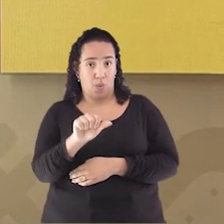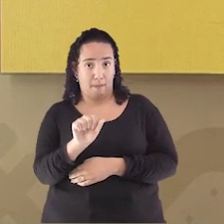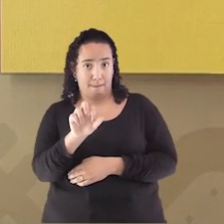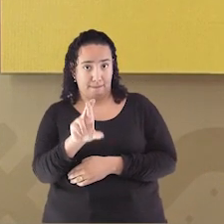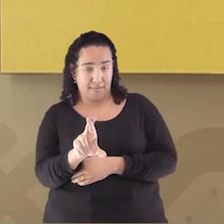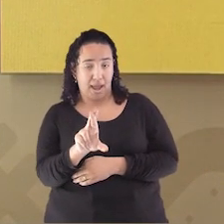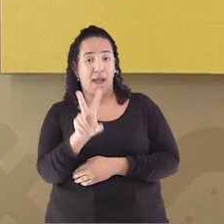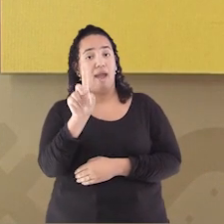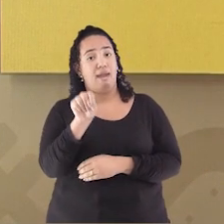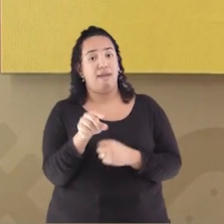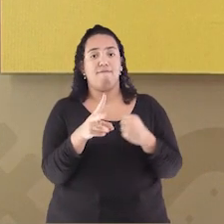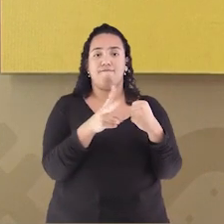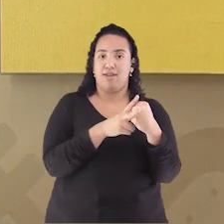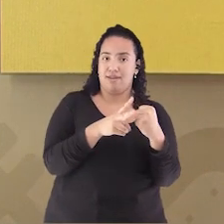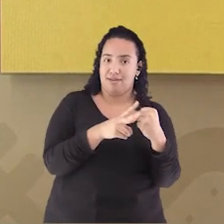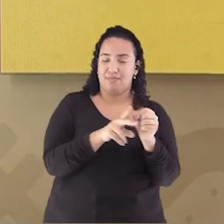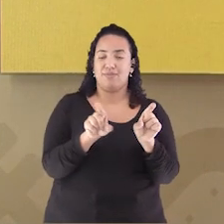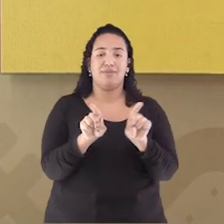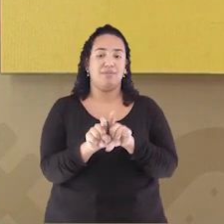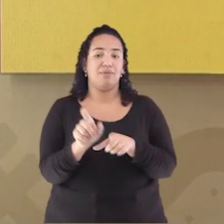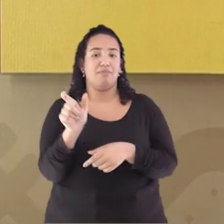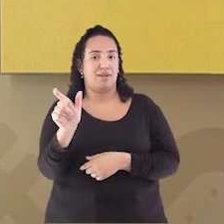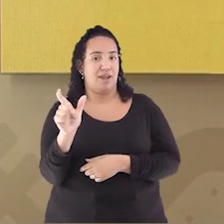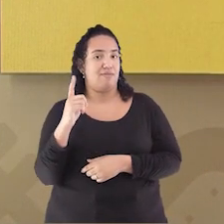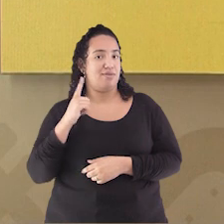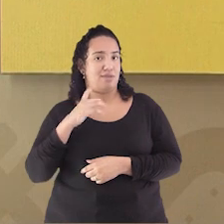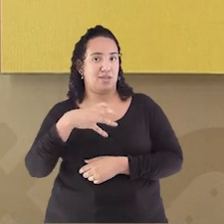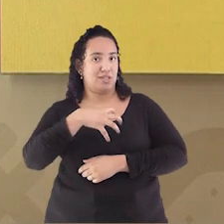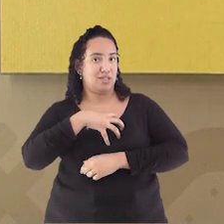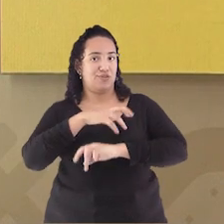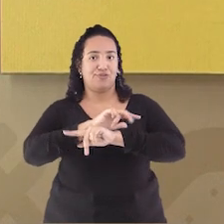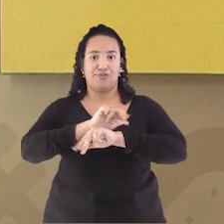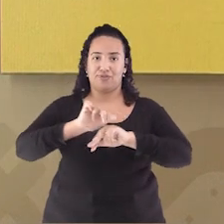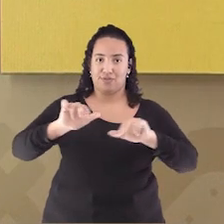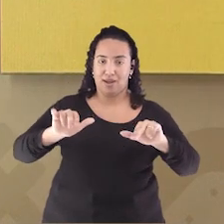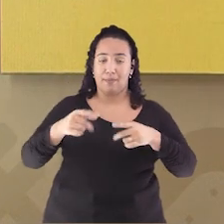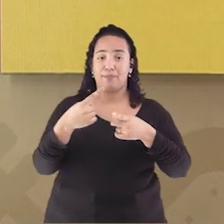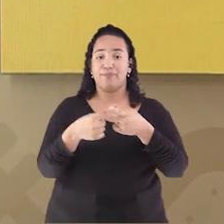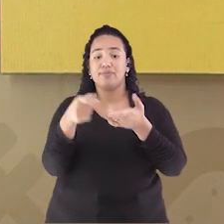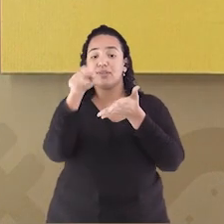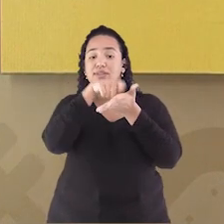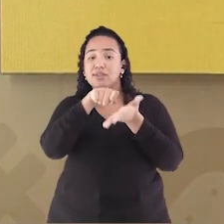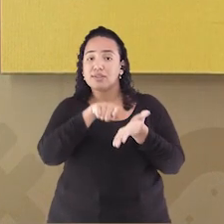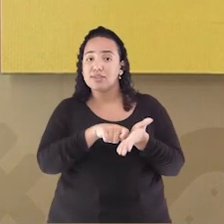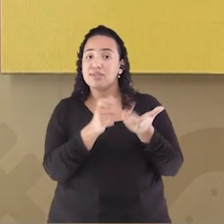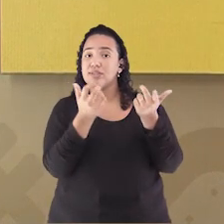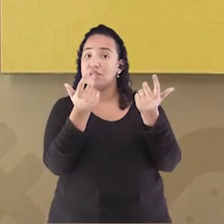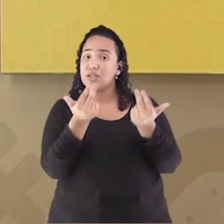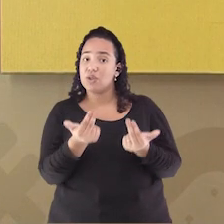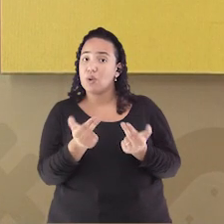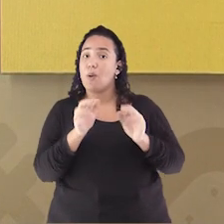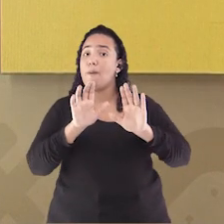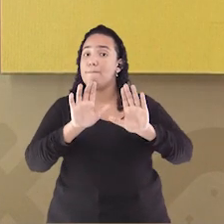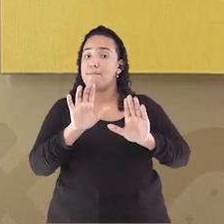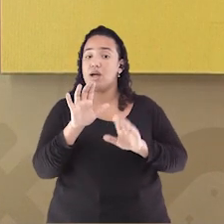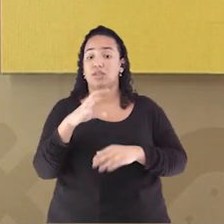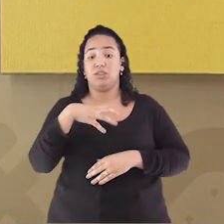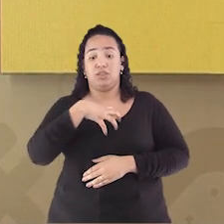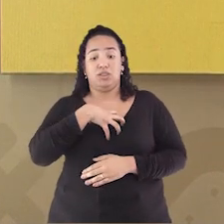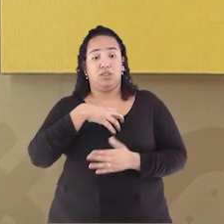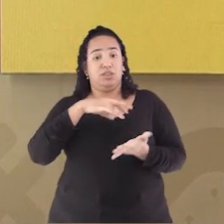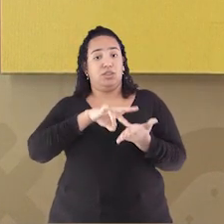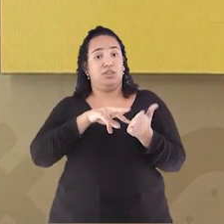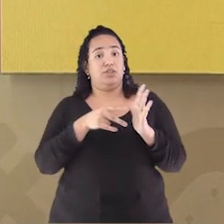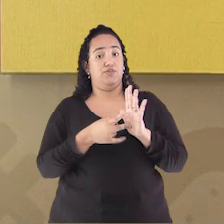verbo É uma palavra Polissêmica Pois é Escrita Do mesmo Jeito Mas tem Um